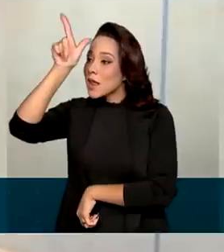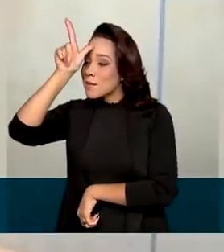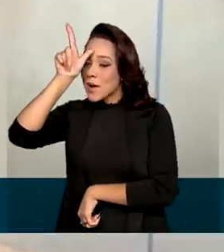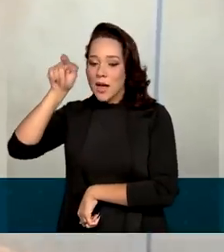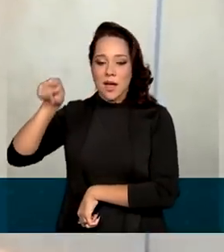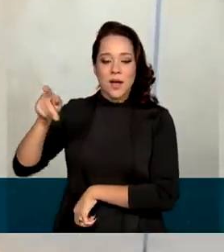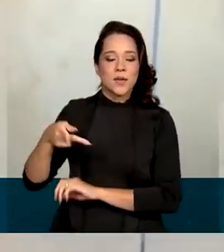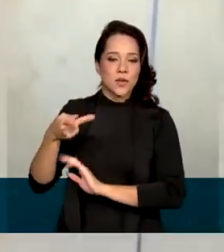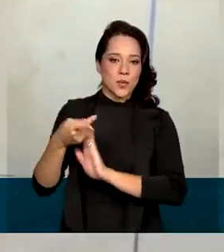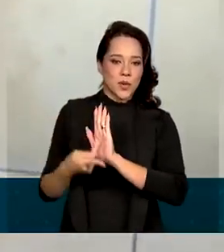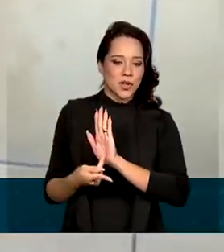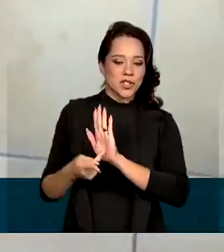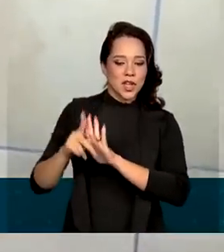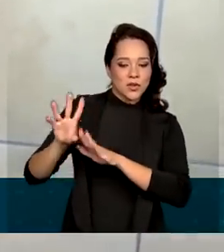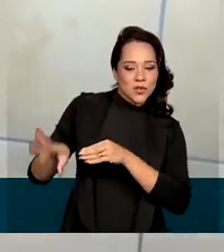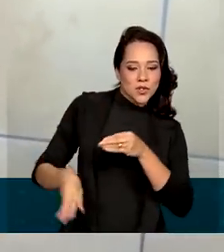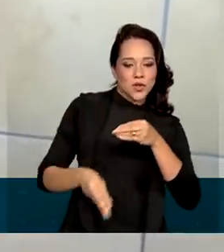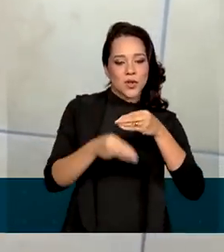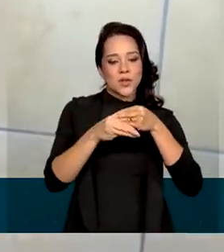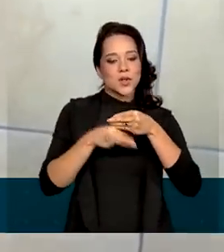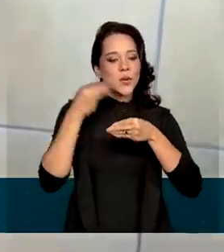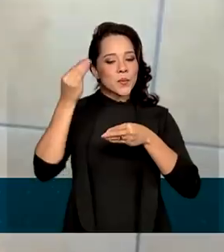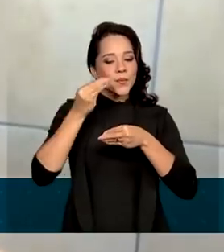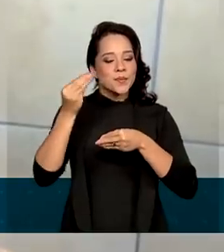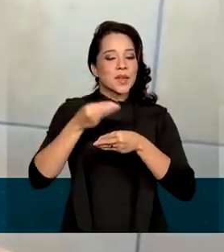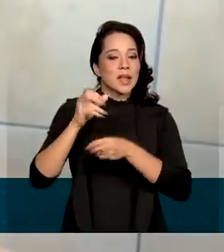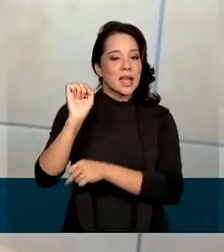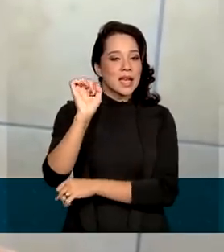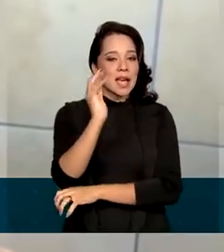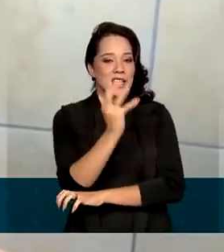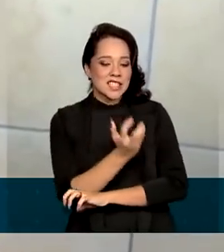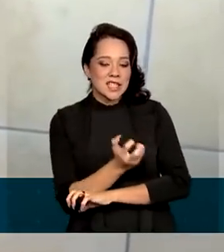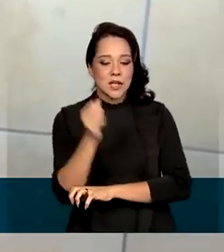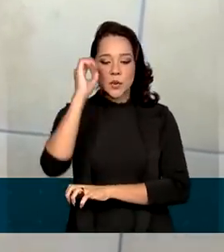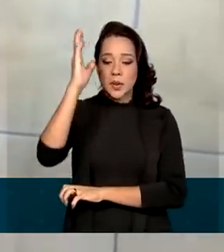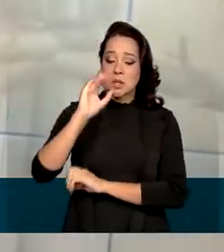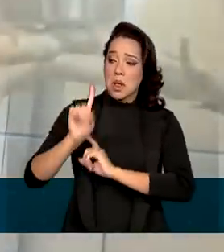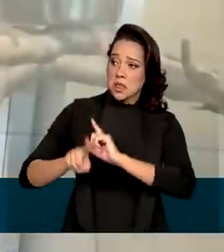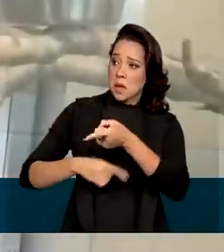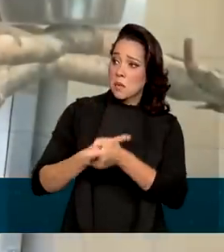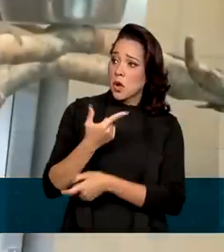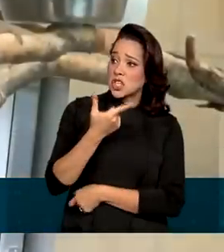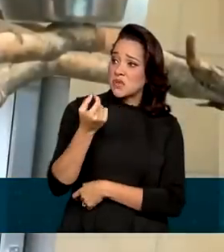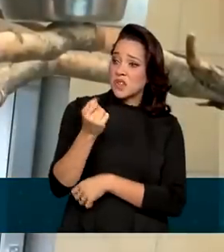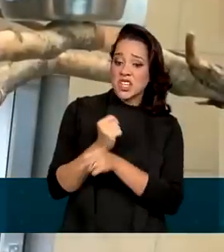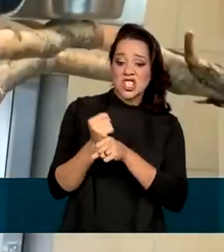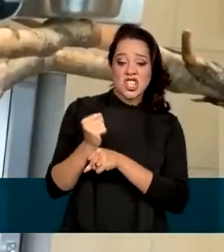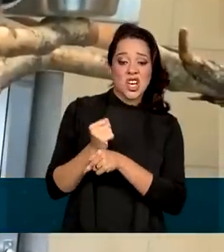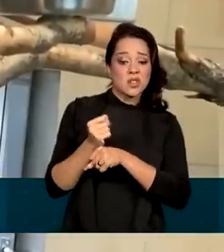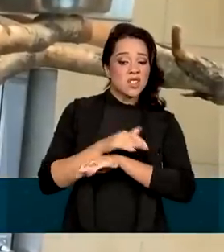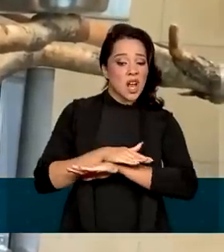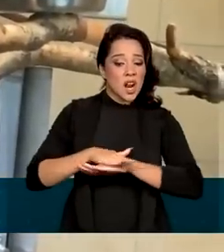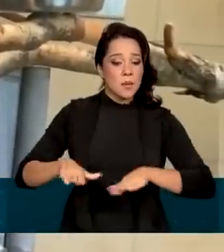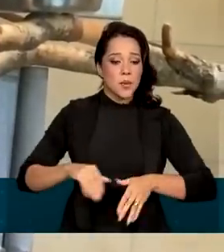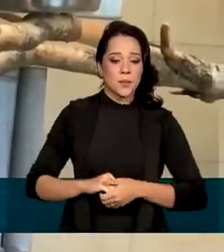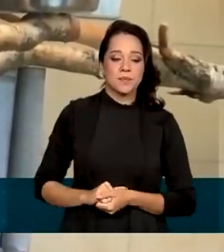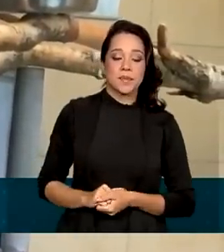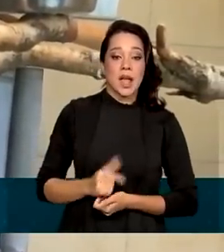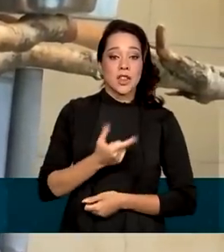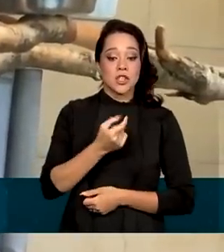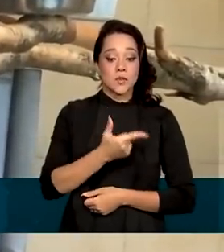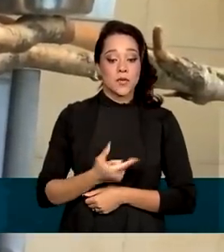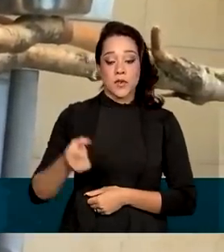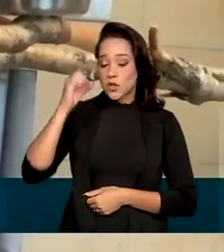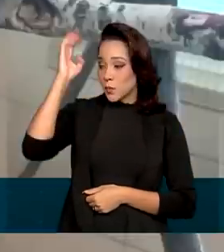fazem parte de um projeto de reintrodução da espécie na caatinga brasileira depois de duas décadas de extinção. Em 2020,